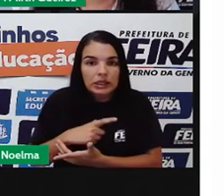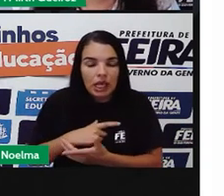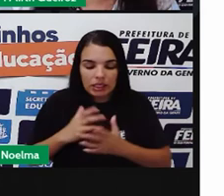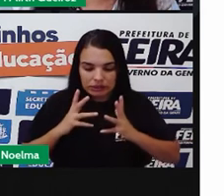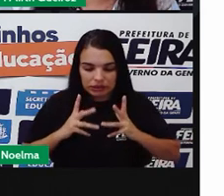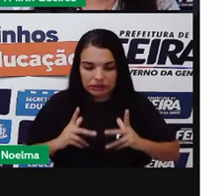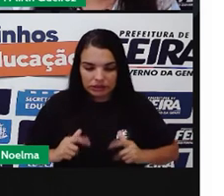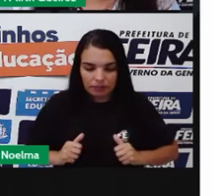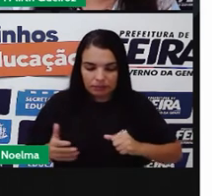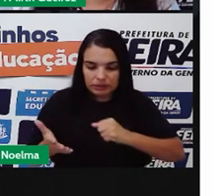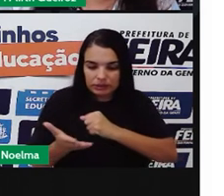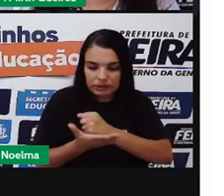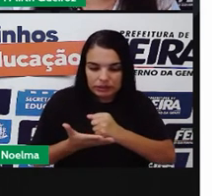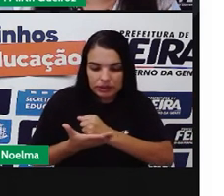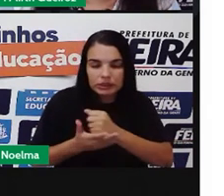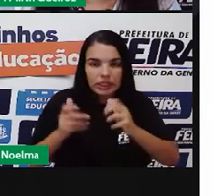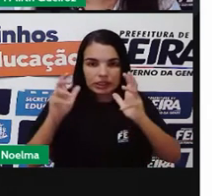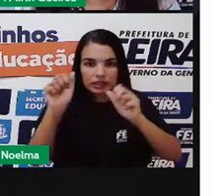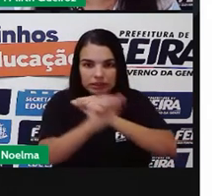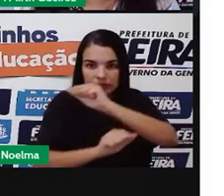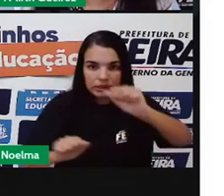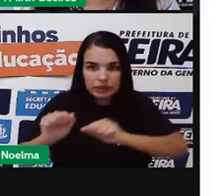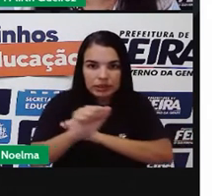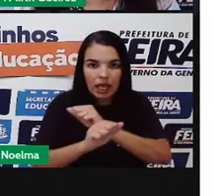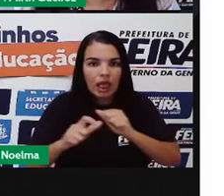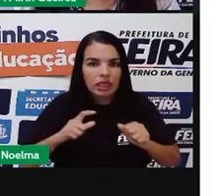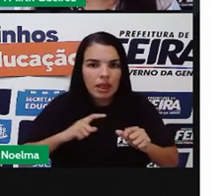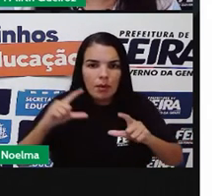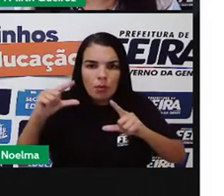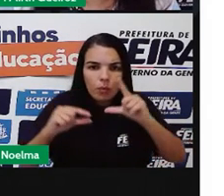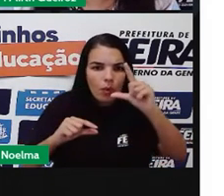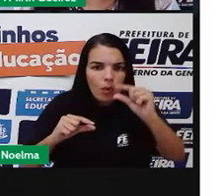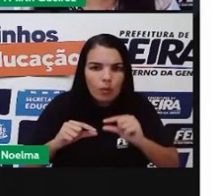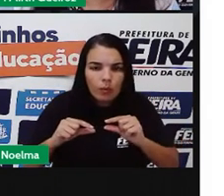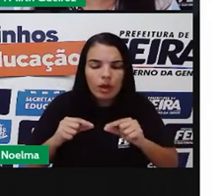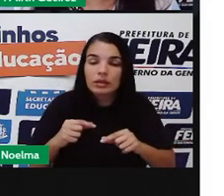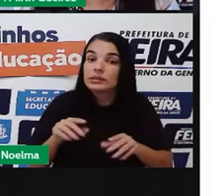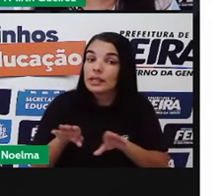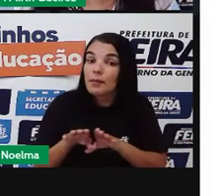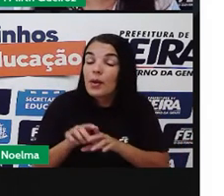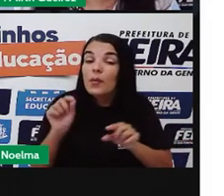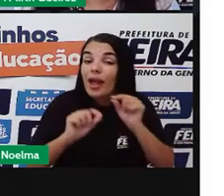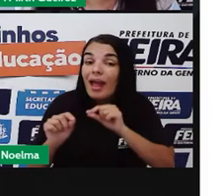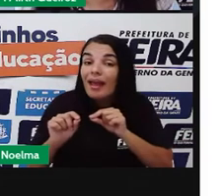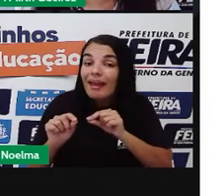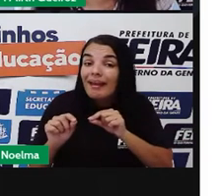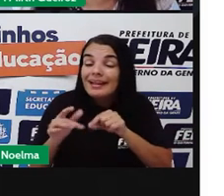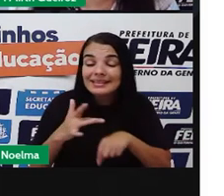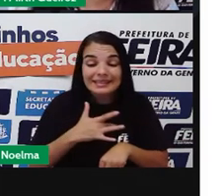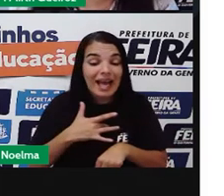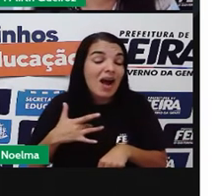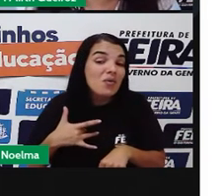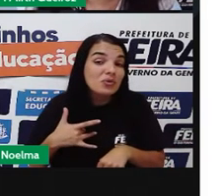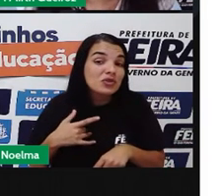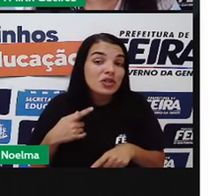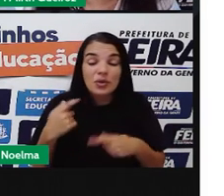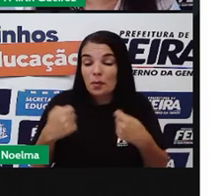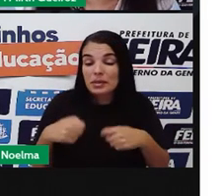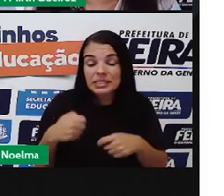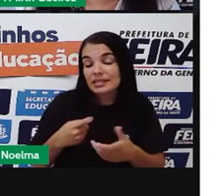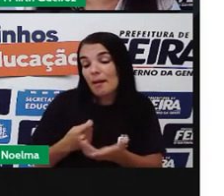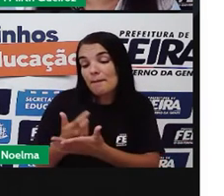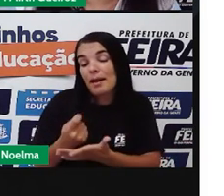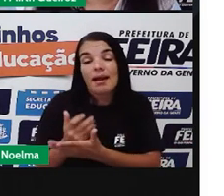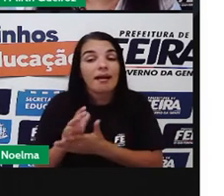redução dos gastos com tratamentos de saúde, né? Então, é uma forma de se investir no